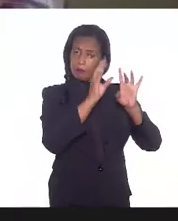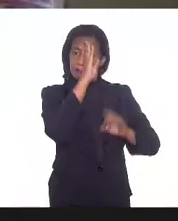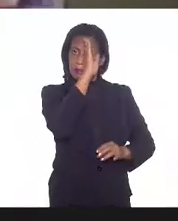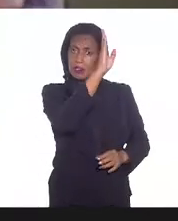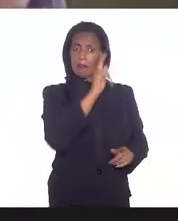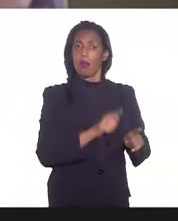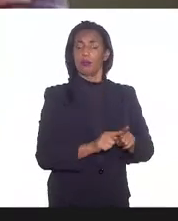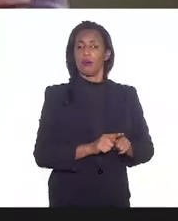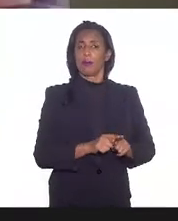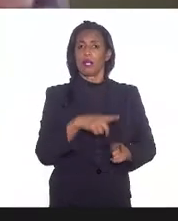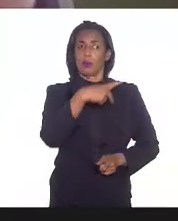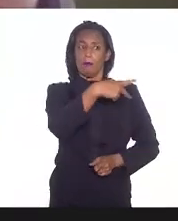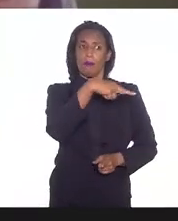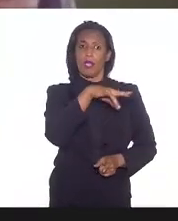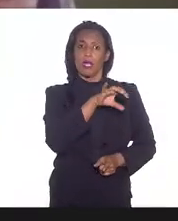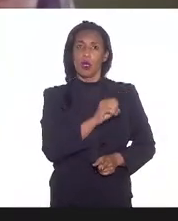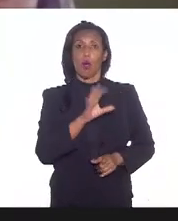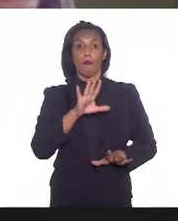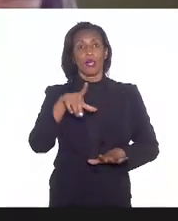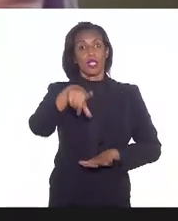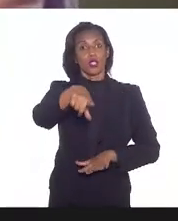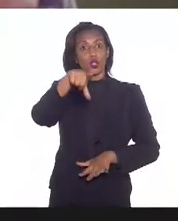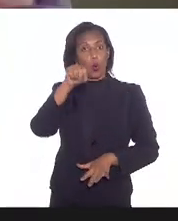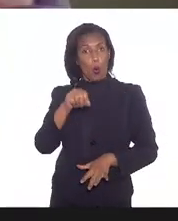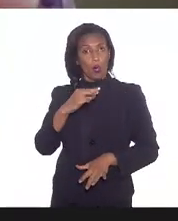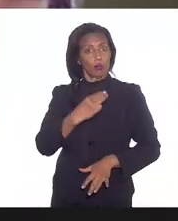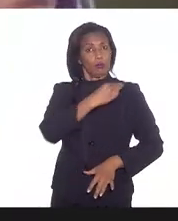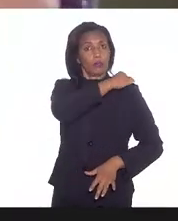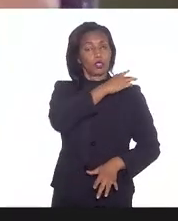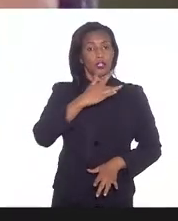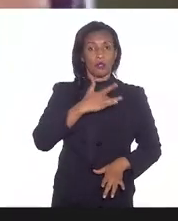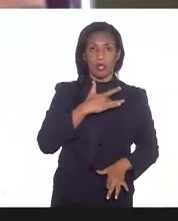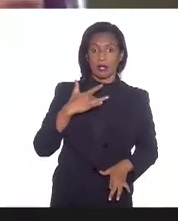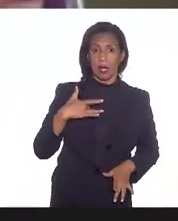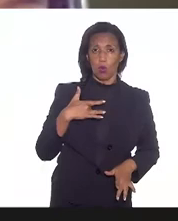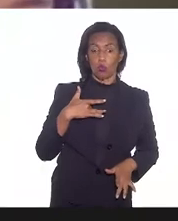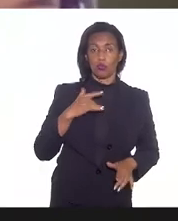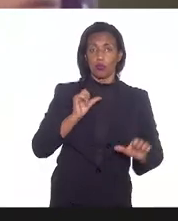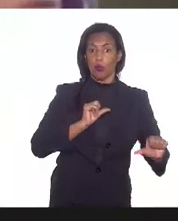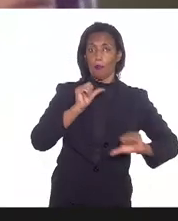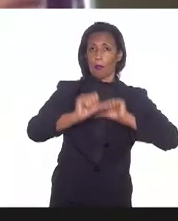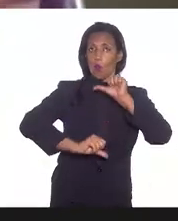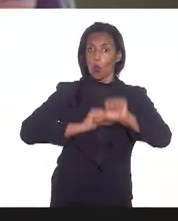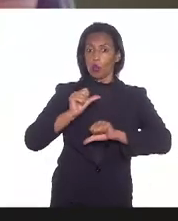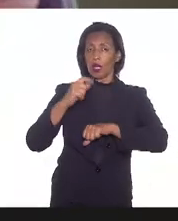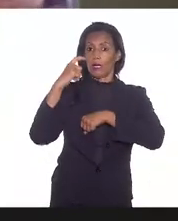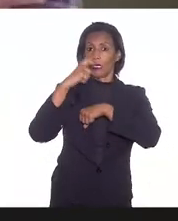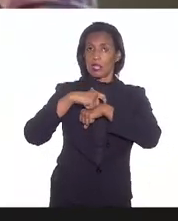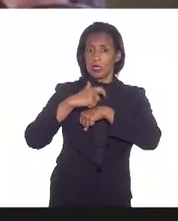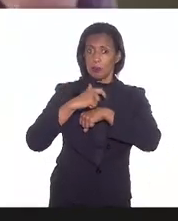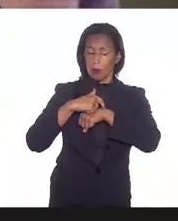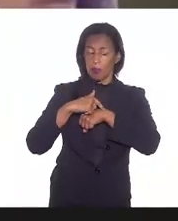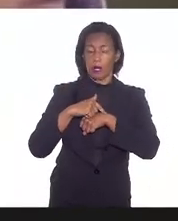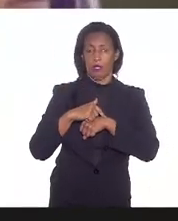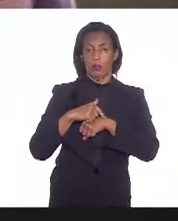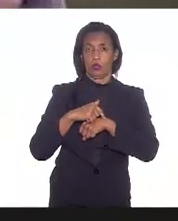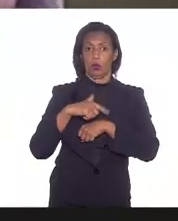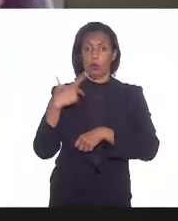mas cuja opção do Ministério da Saúde foi passar nesse momento para uma